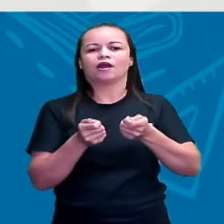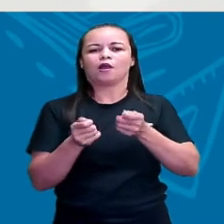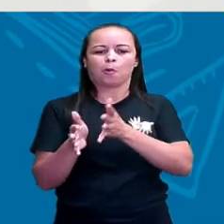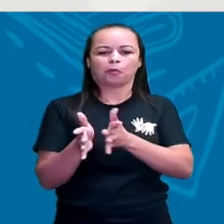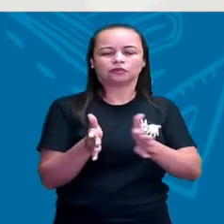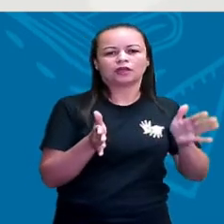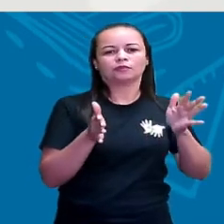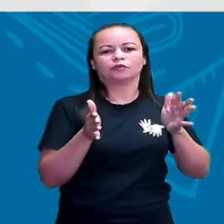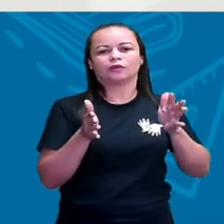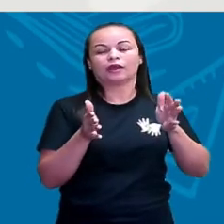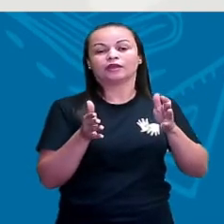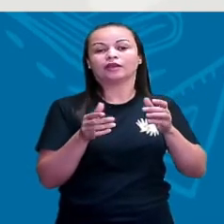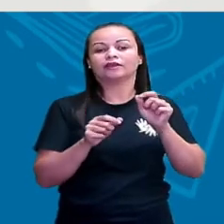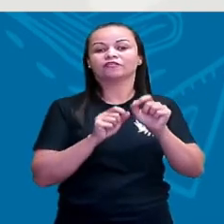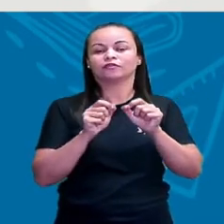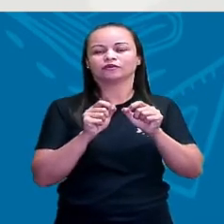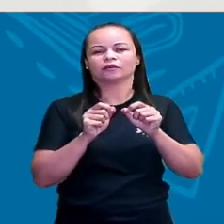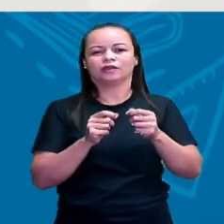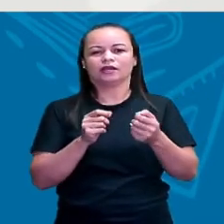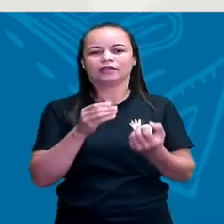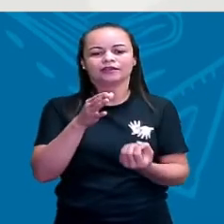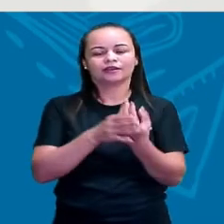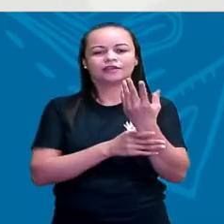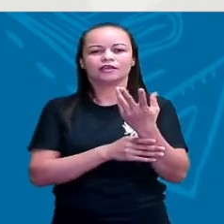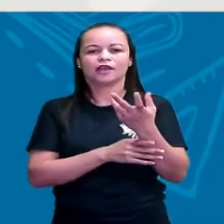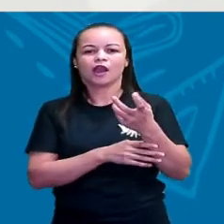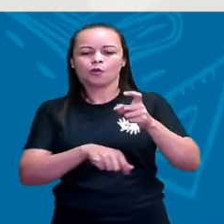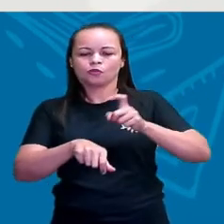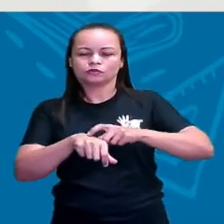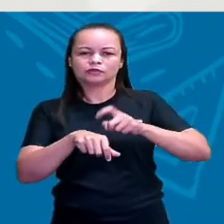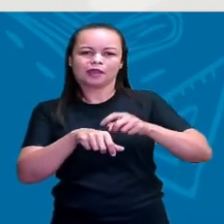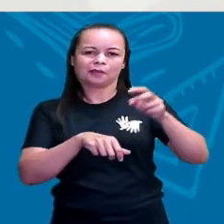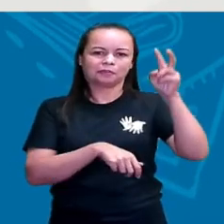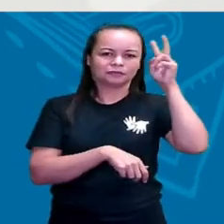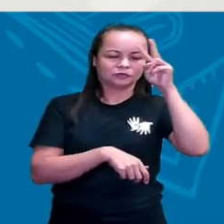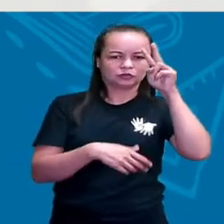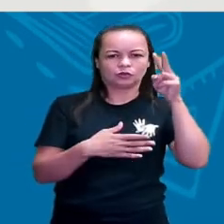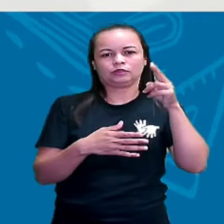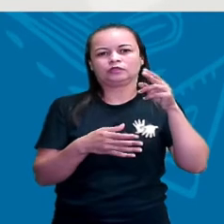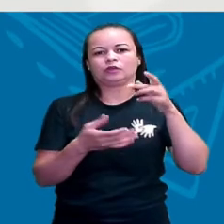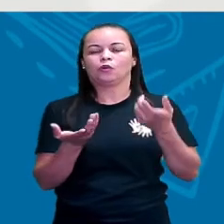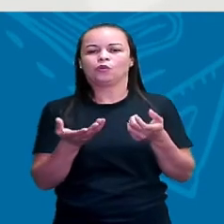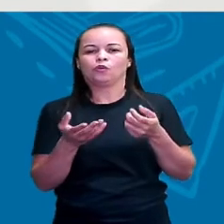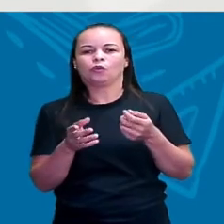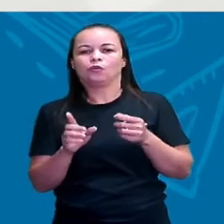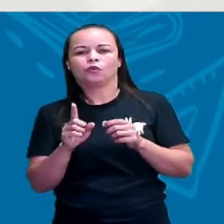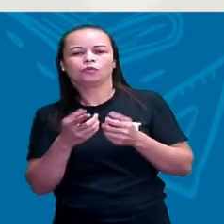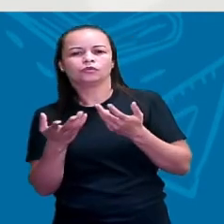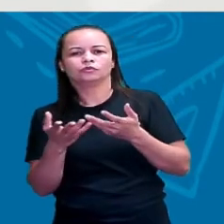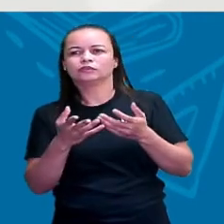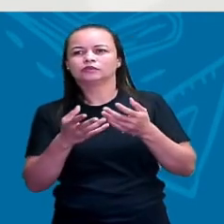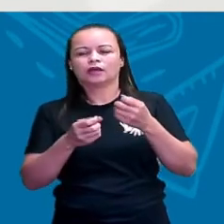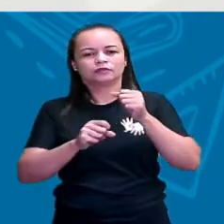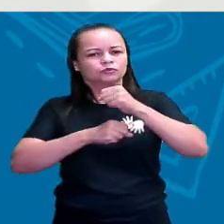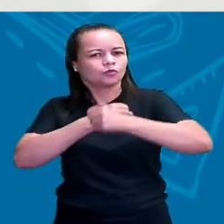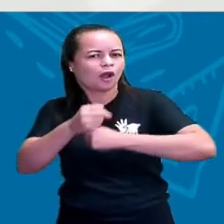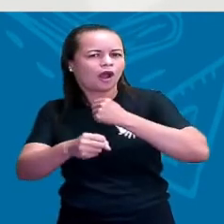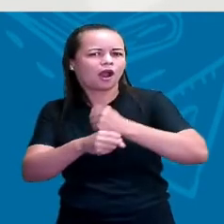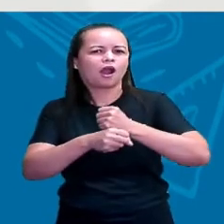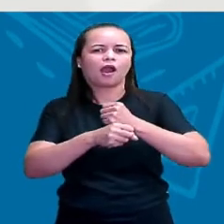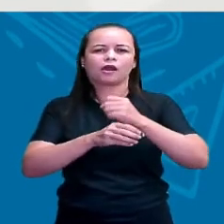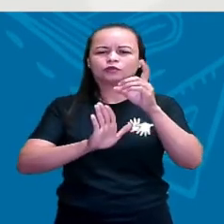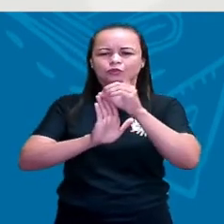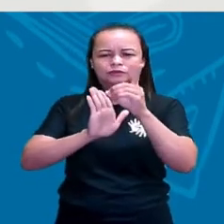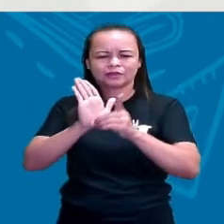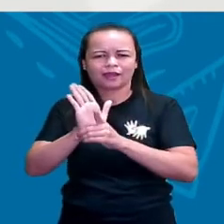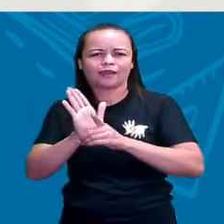Ele cria o tempo histórico. Ele cria o tempo histórico criando unidades de medidas. Como ano, década,